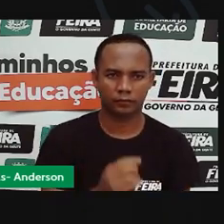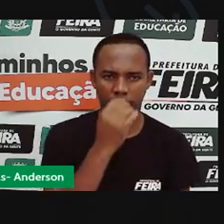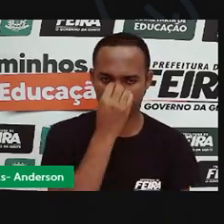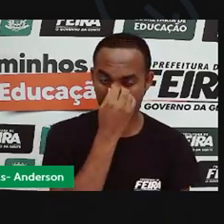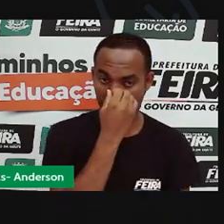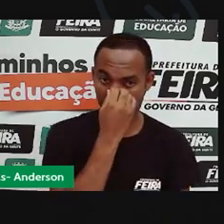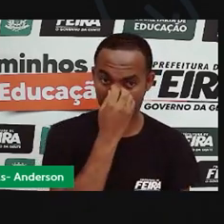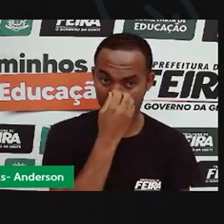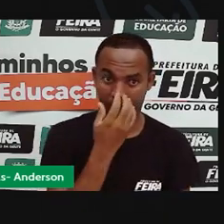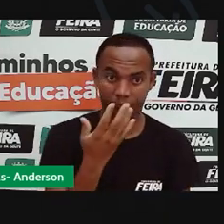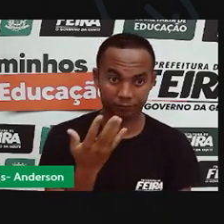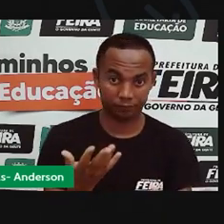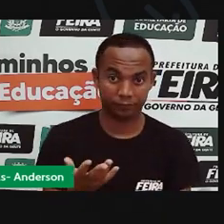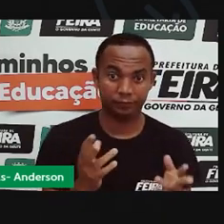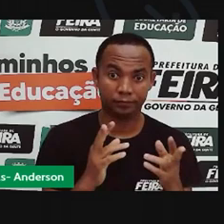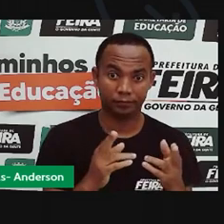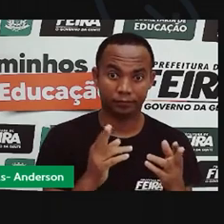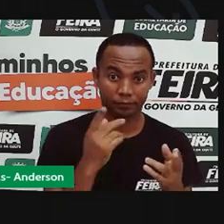viu?